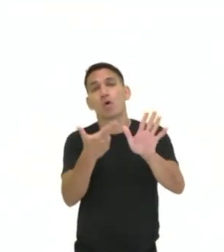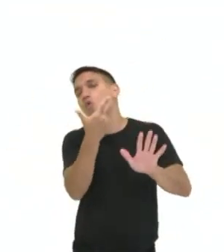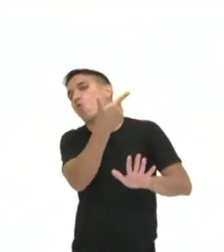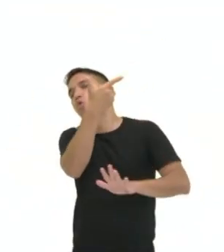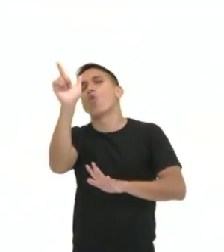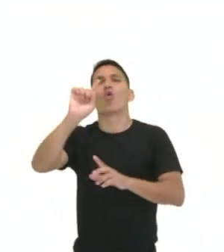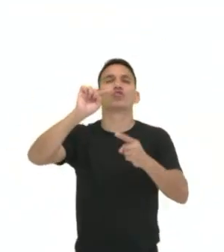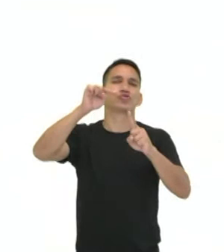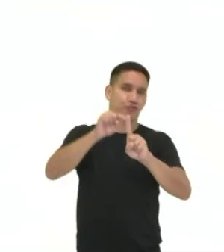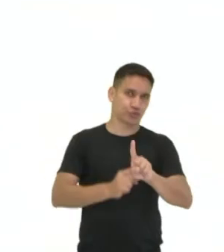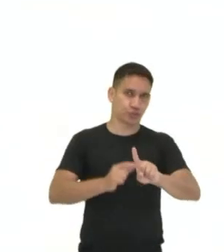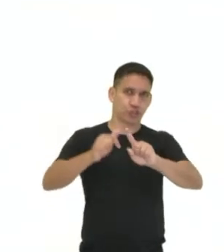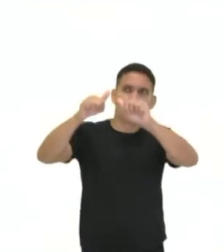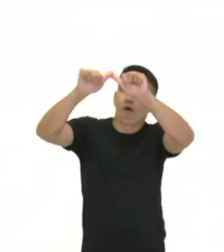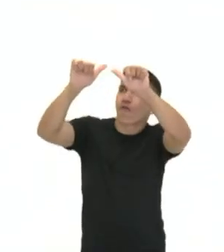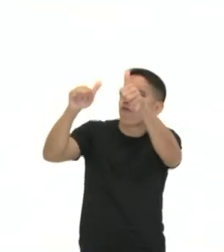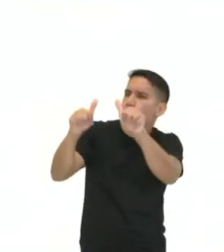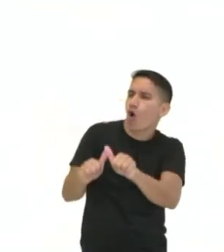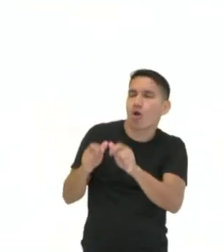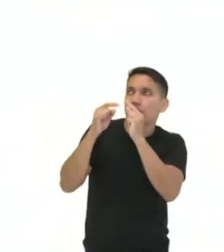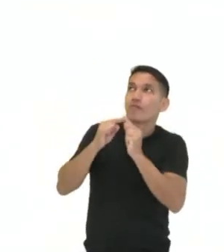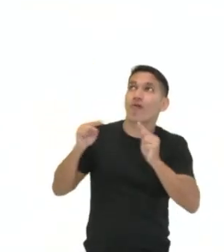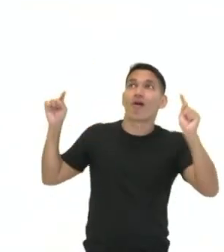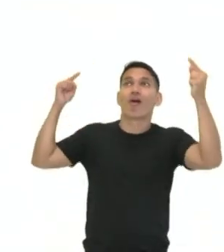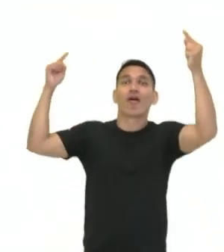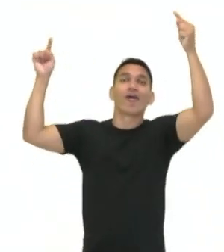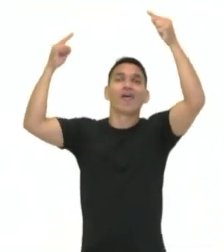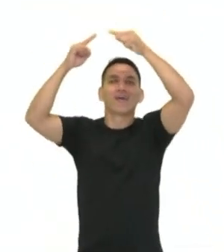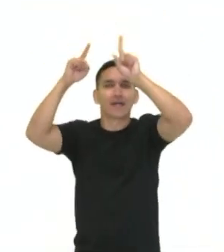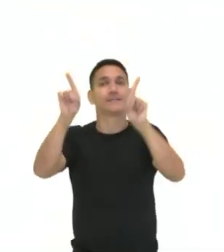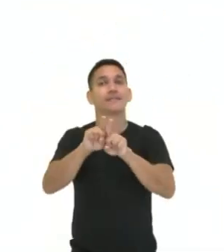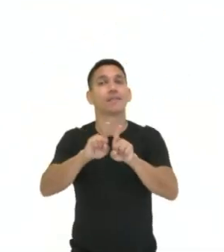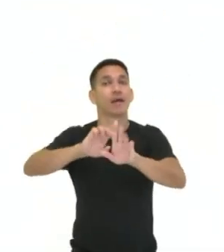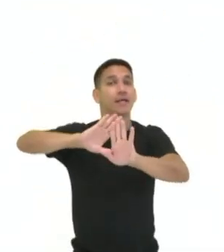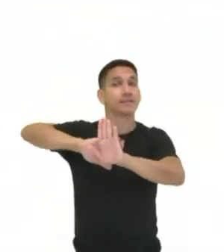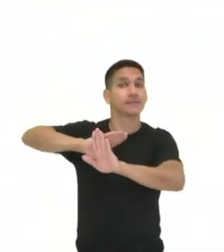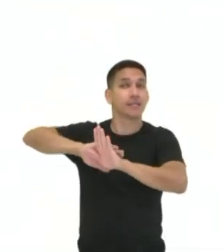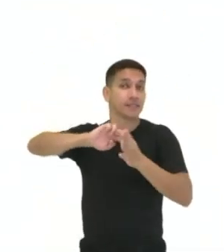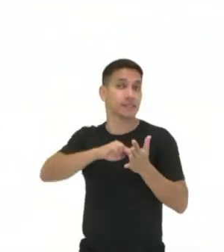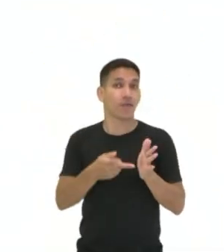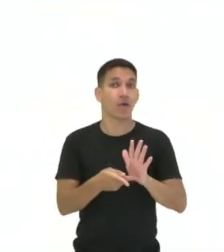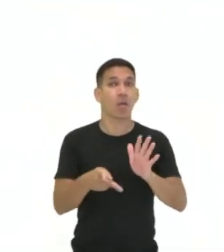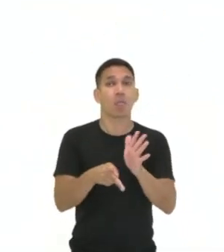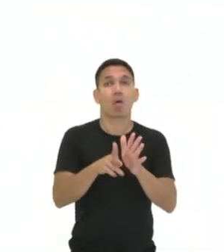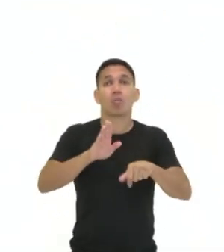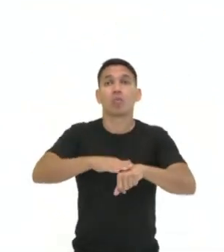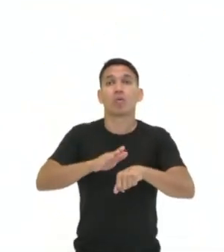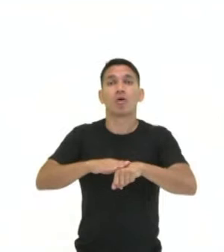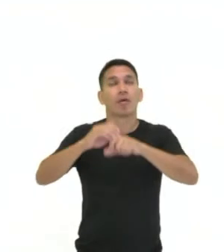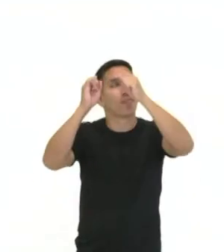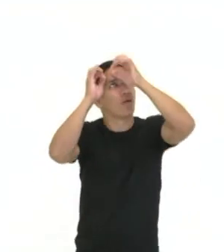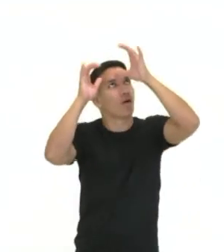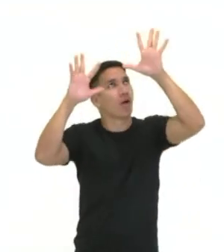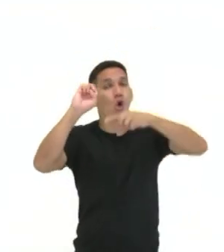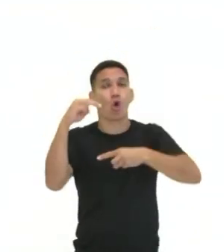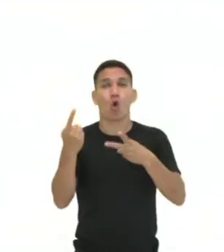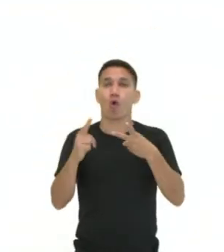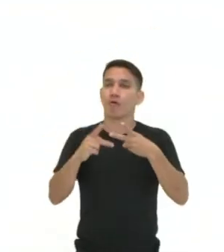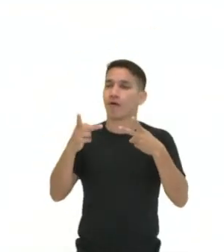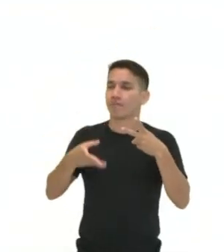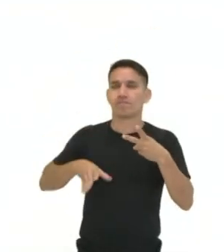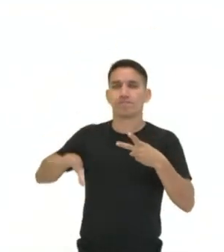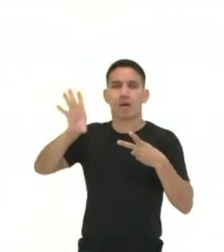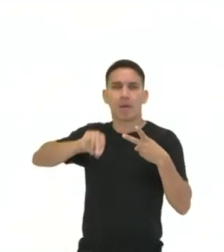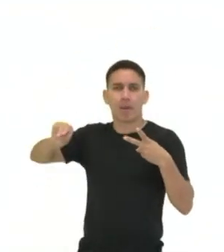balões, né? Então os formatos dos balões são usados para indicar quando há fala ou pensamento, ou sussurro ou grito,